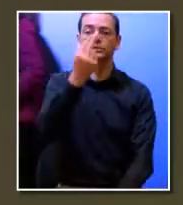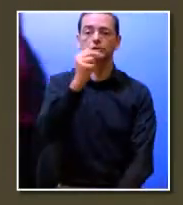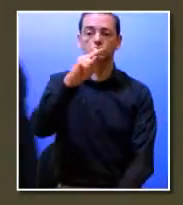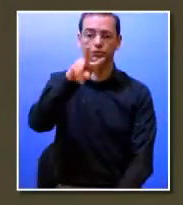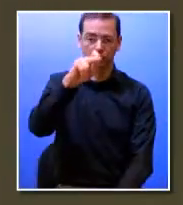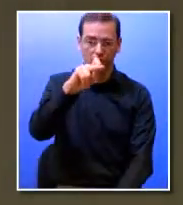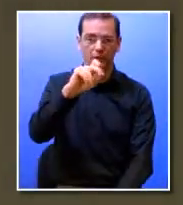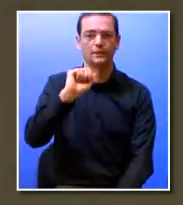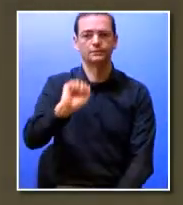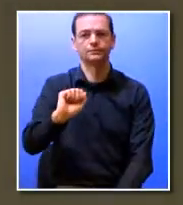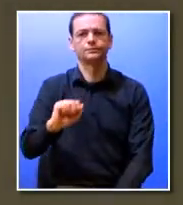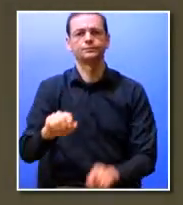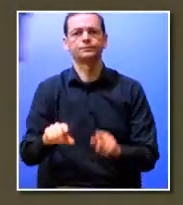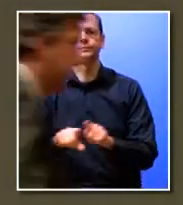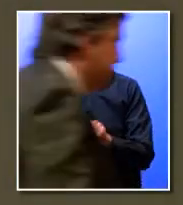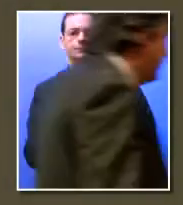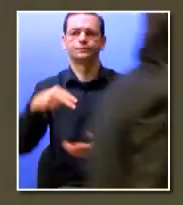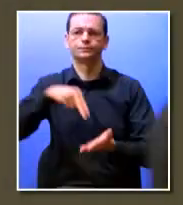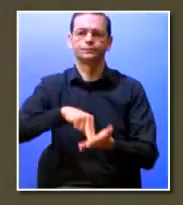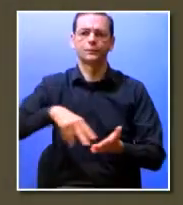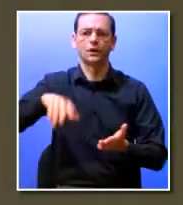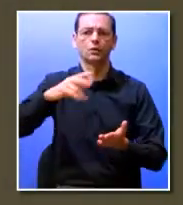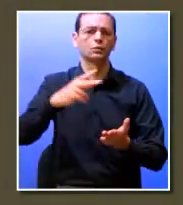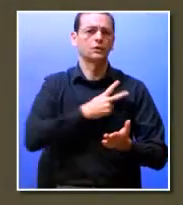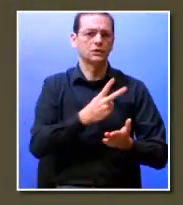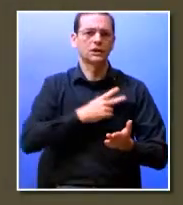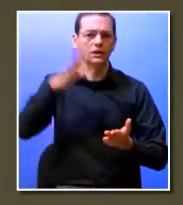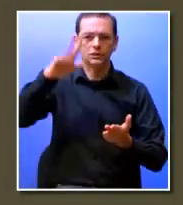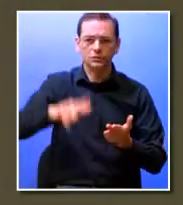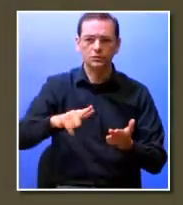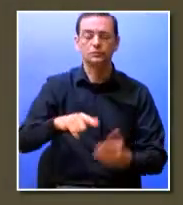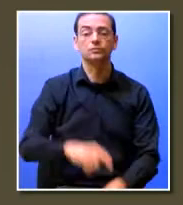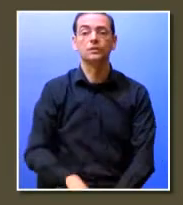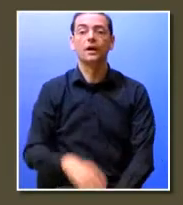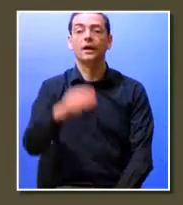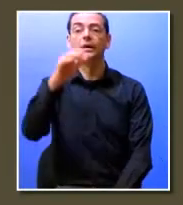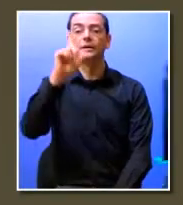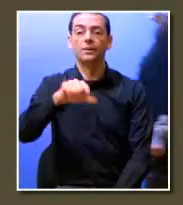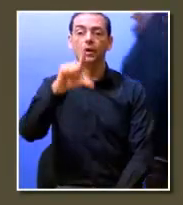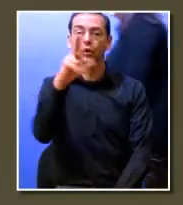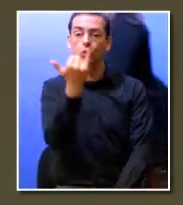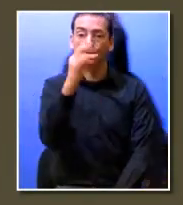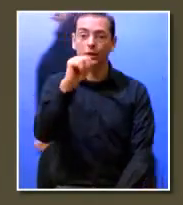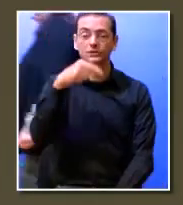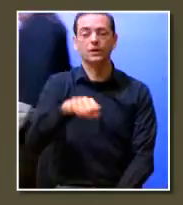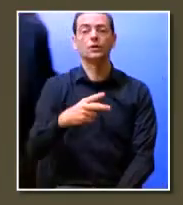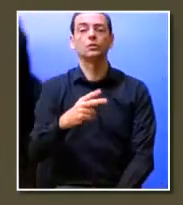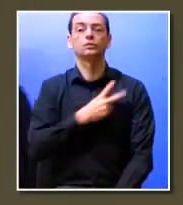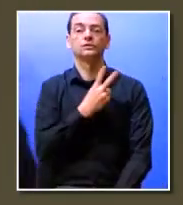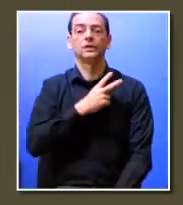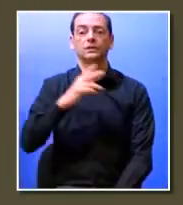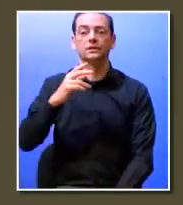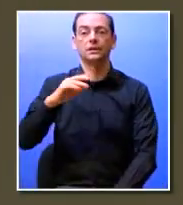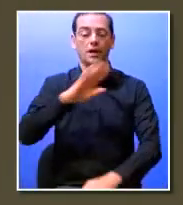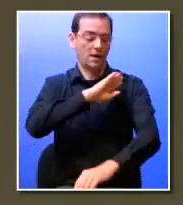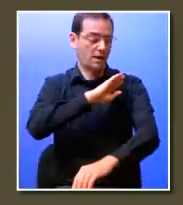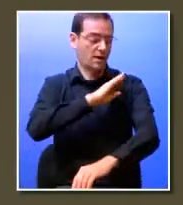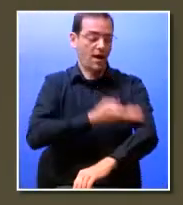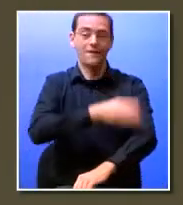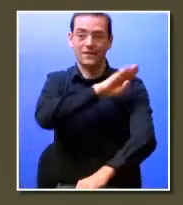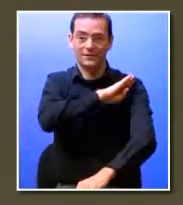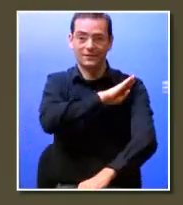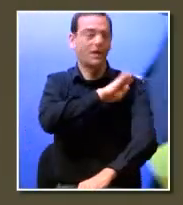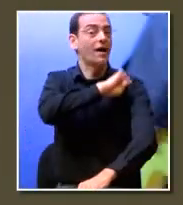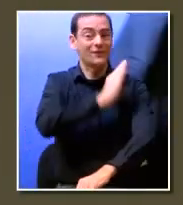-reitora do Estudo do Ministério Estado de Lisboa, o professor Luís Ferreira da Universidade de Aveiro e a doutora Marguerida